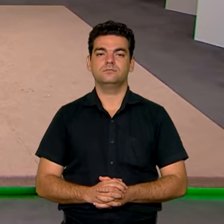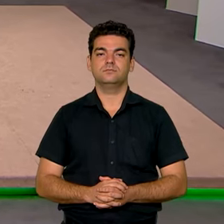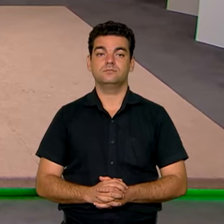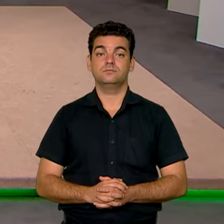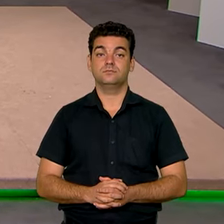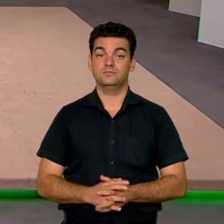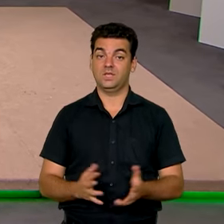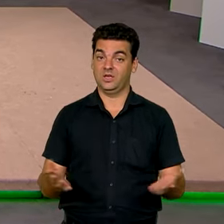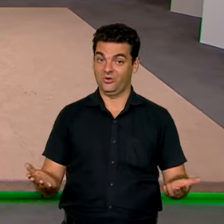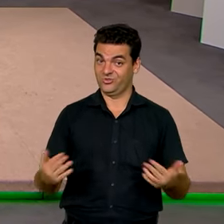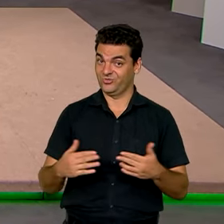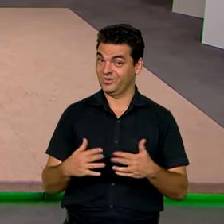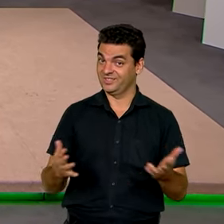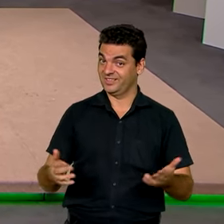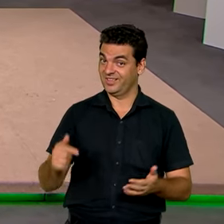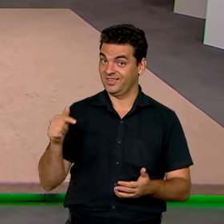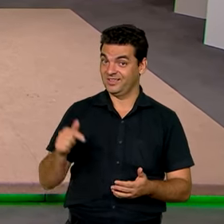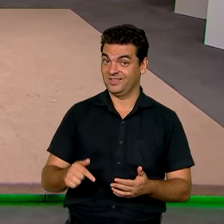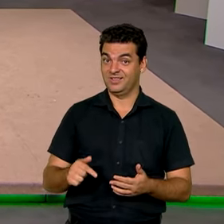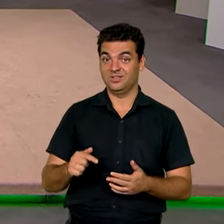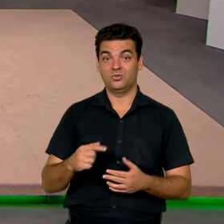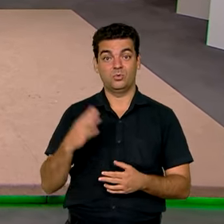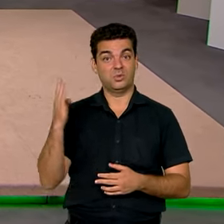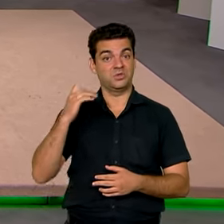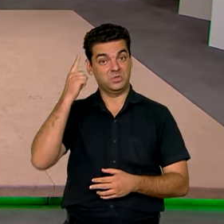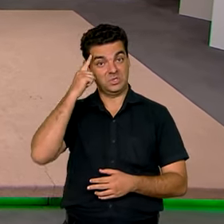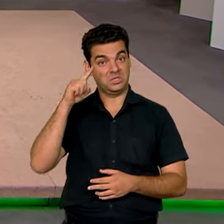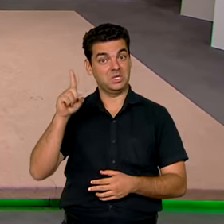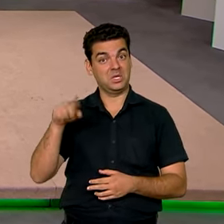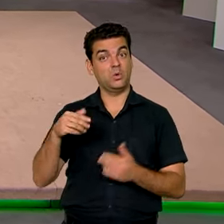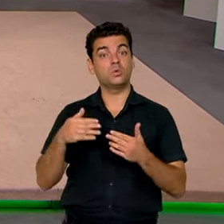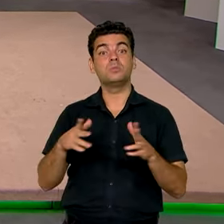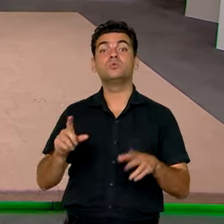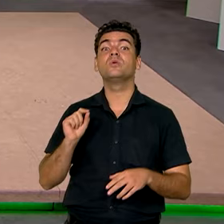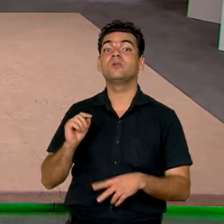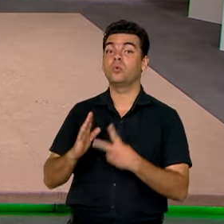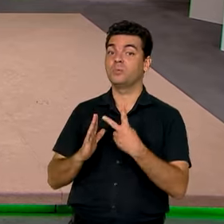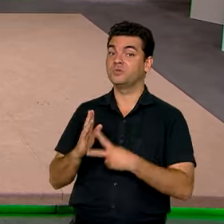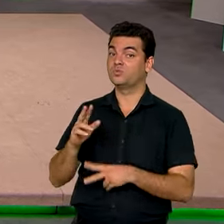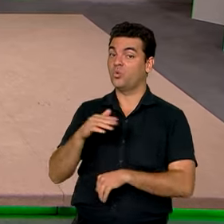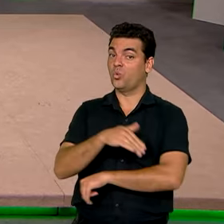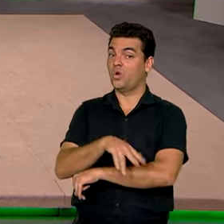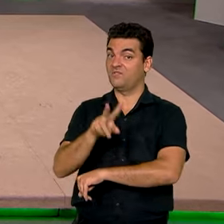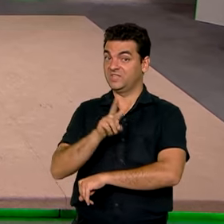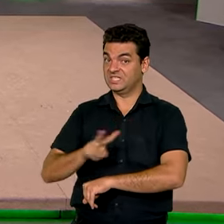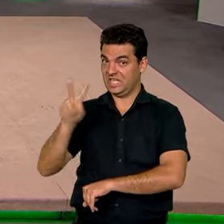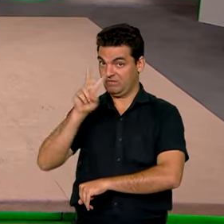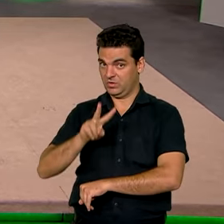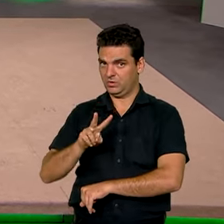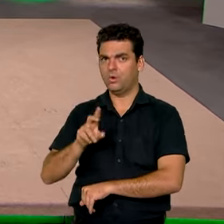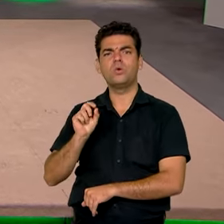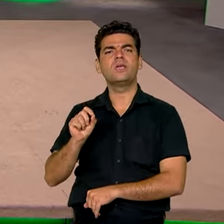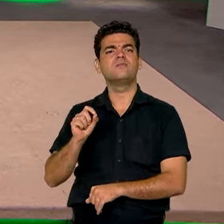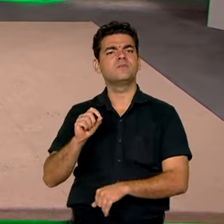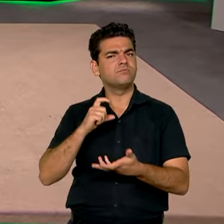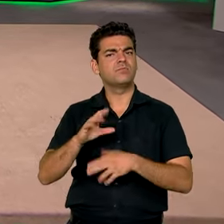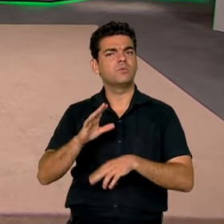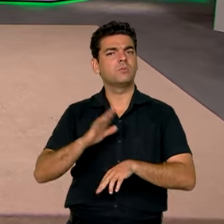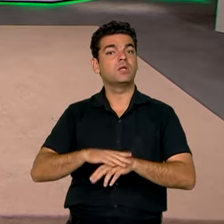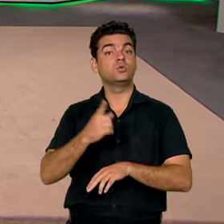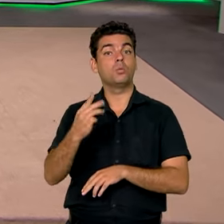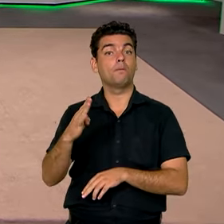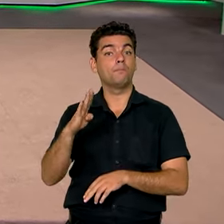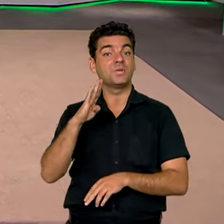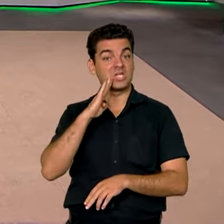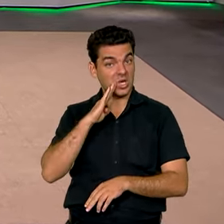E nós começamos esta edição do Brasil em Dia com o lançamento do plano Ruas Visíveis, que vai investir cerca de um bilhão de